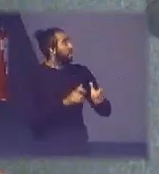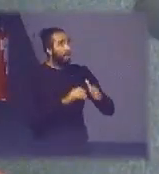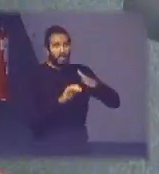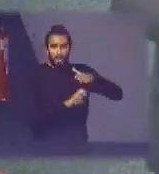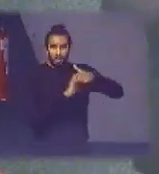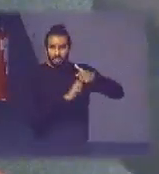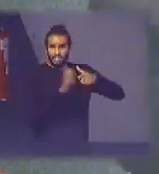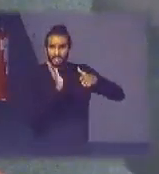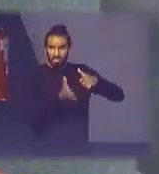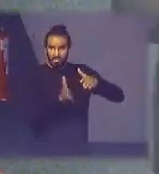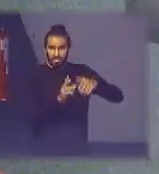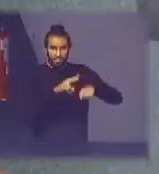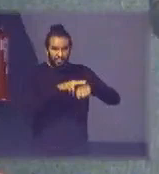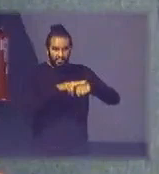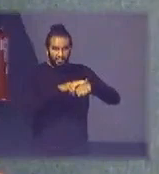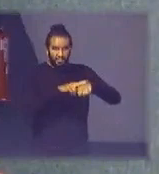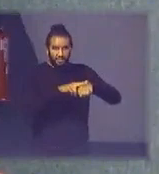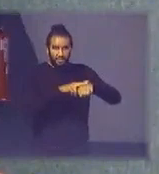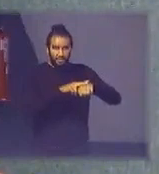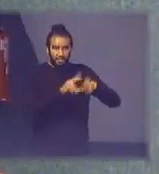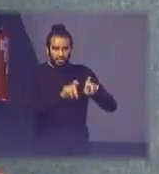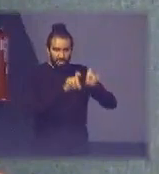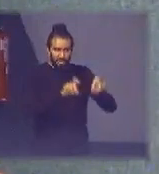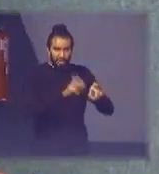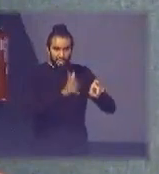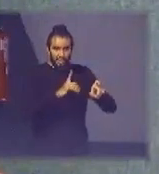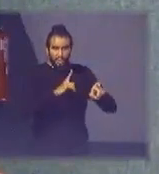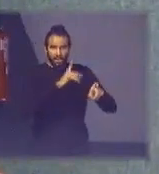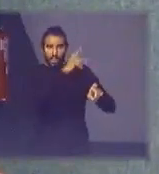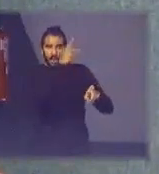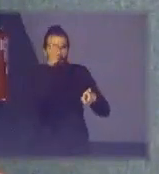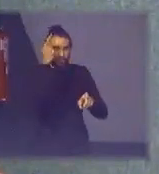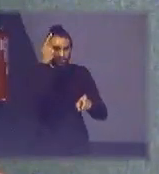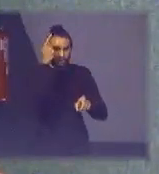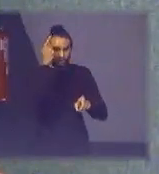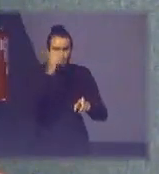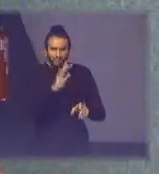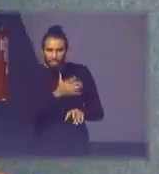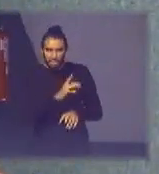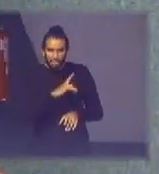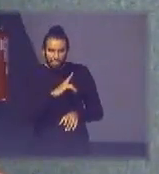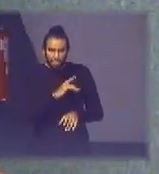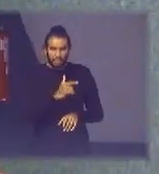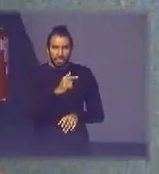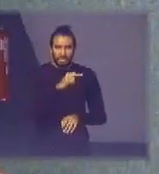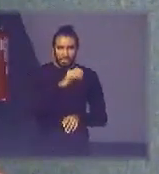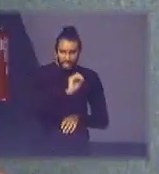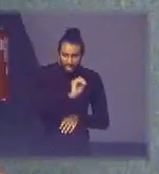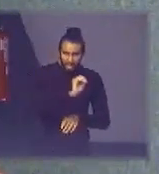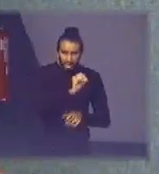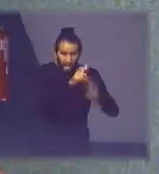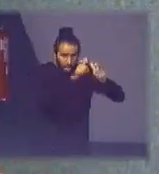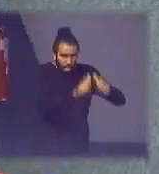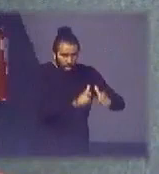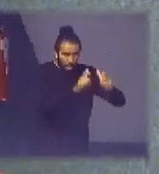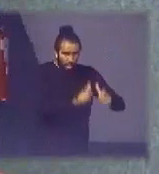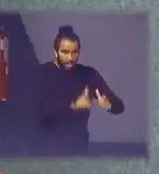tem instalados no estado de São Paulo temos cerca de 70 pontos de coleta já instalados